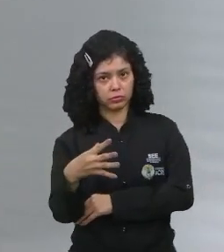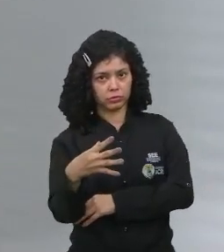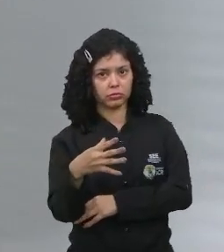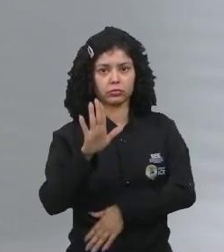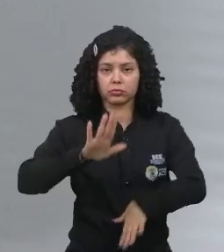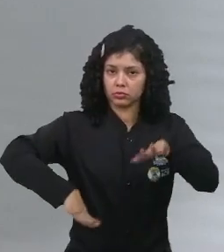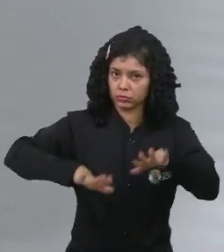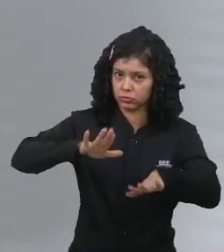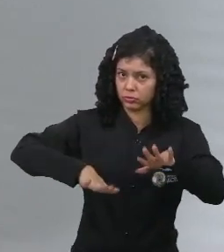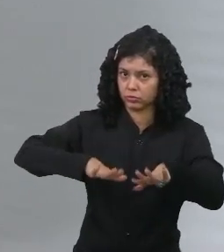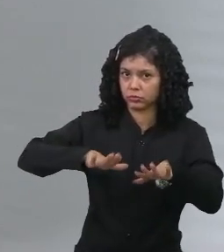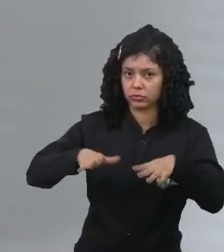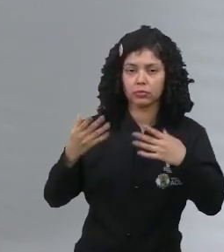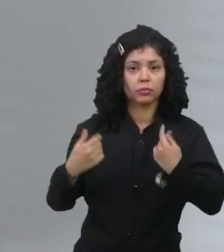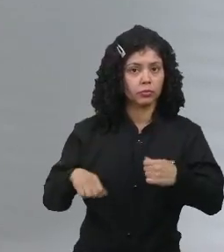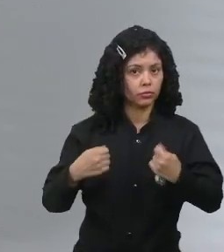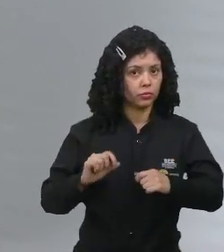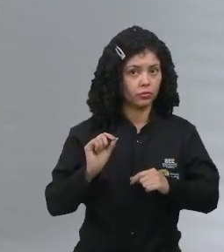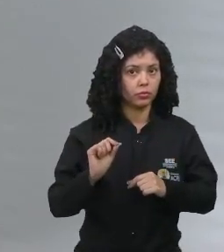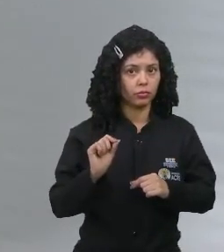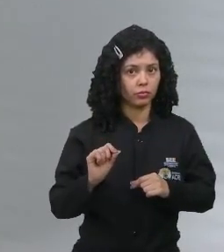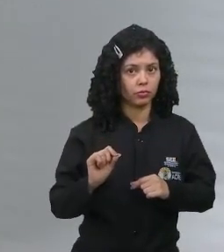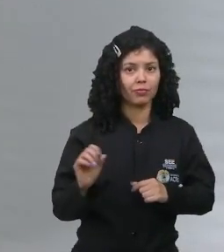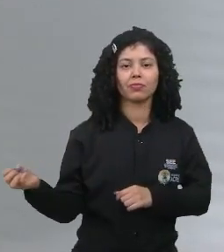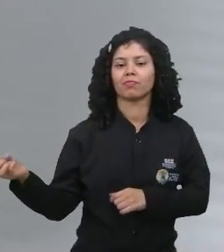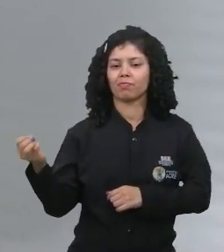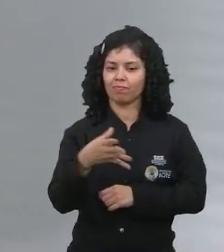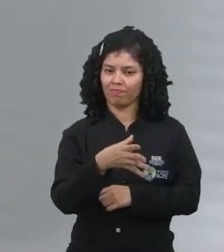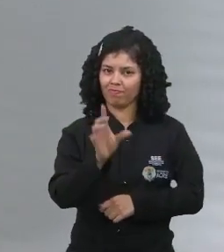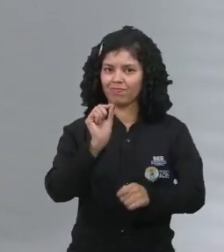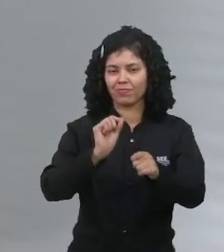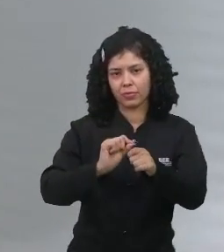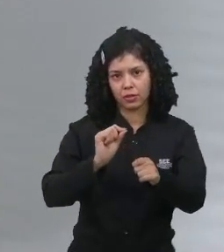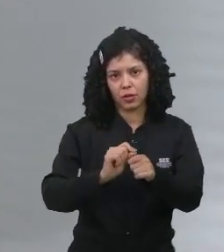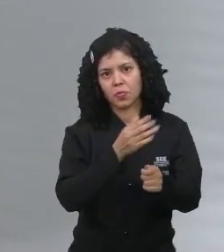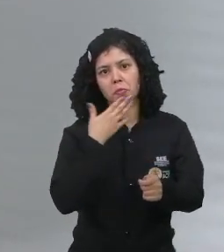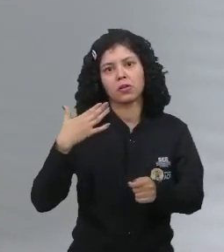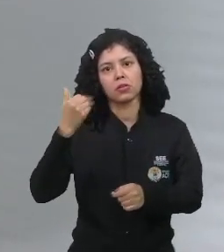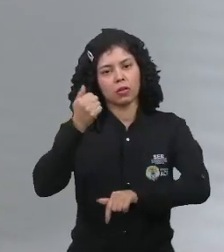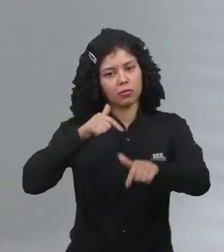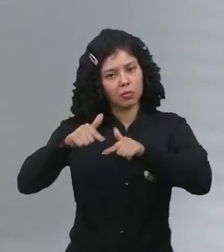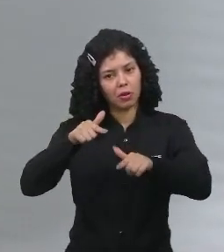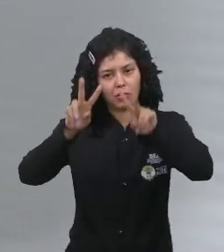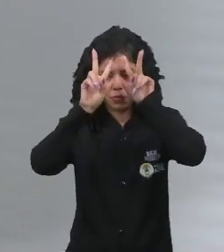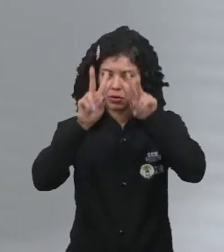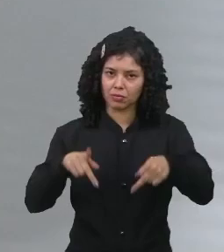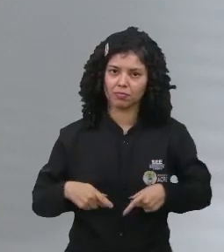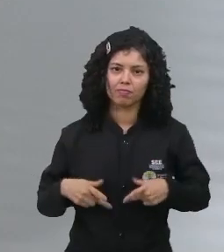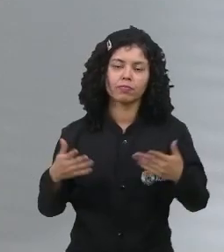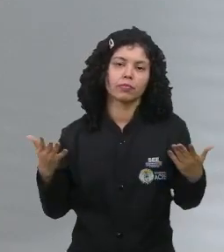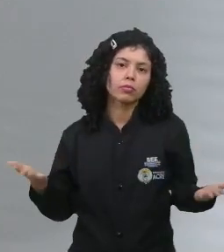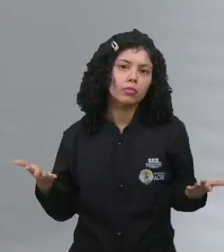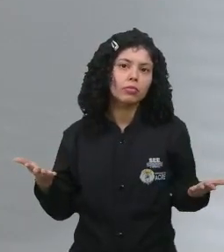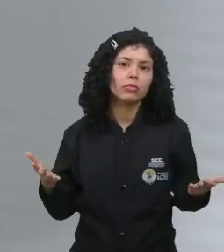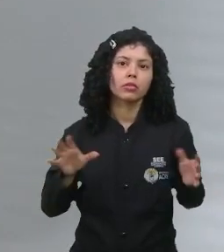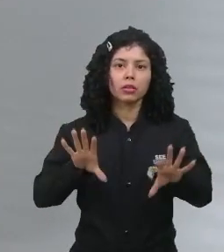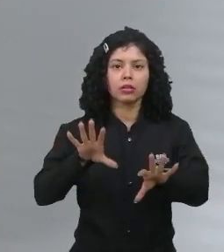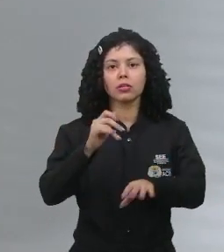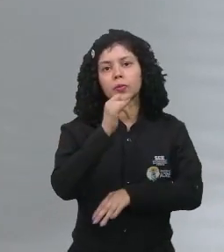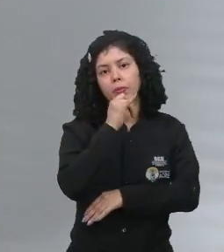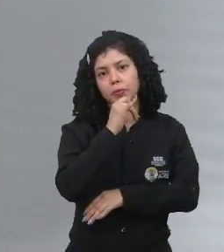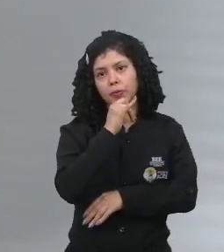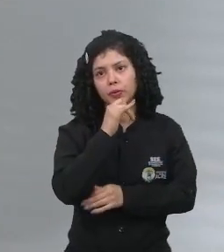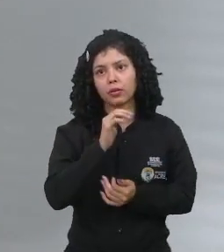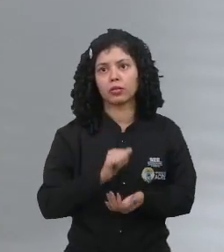às vezes, é necessário reinventar, readequar o trabalho humano. E, isso, por exemplo, nós